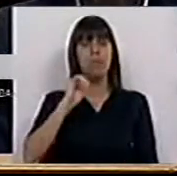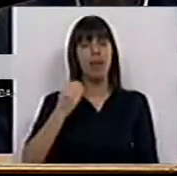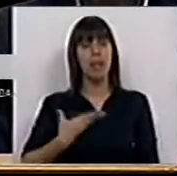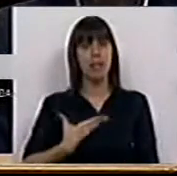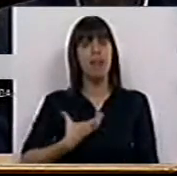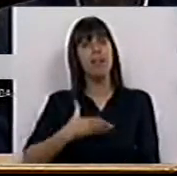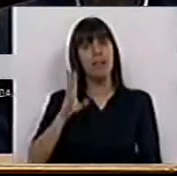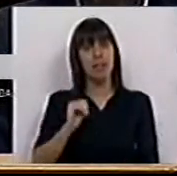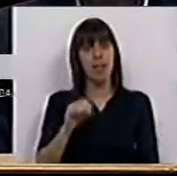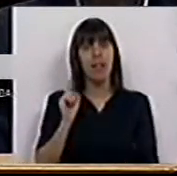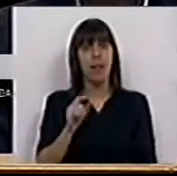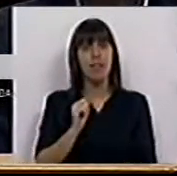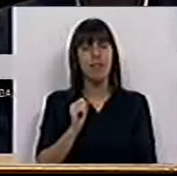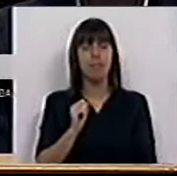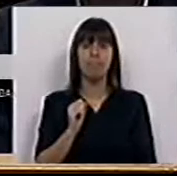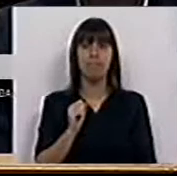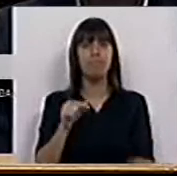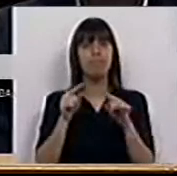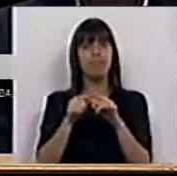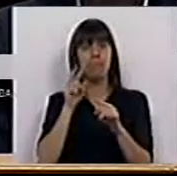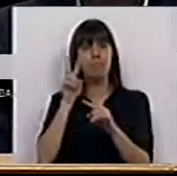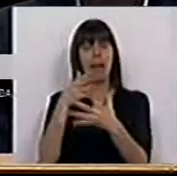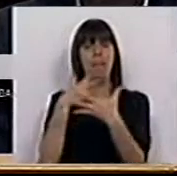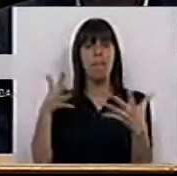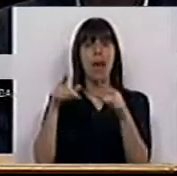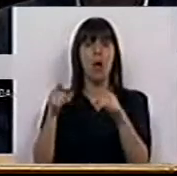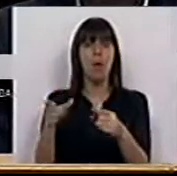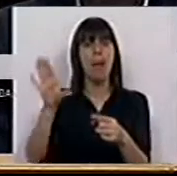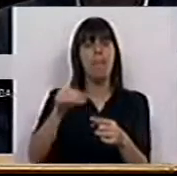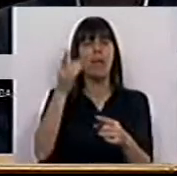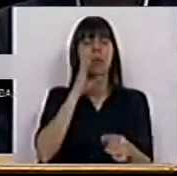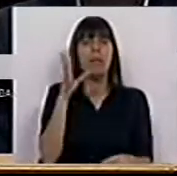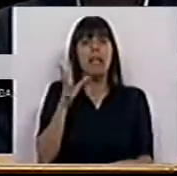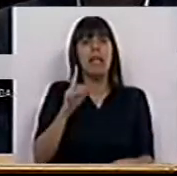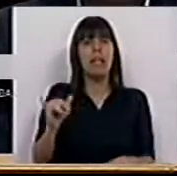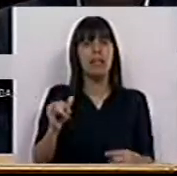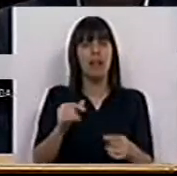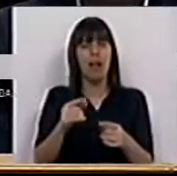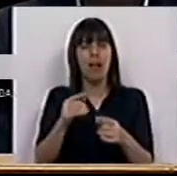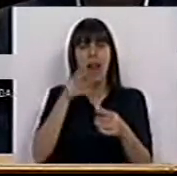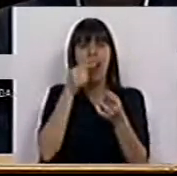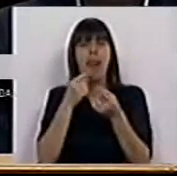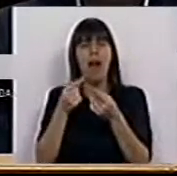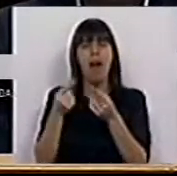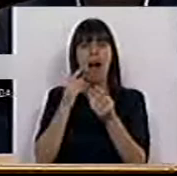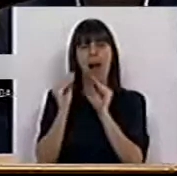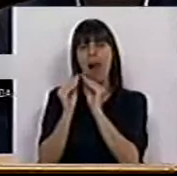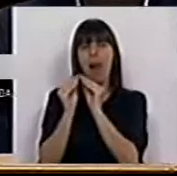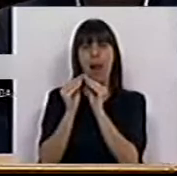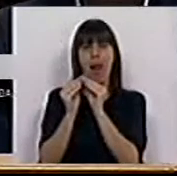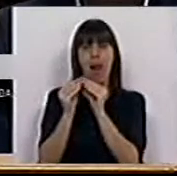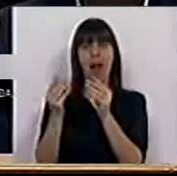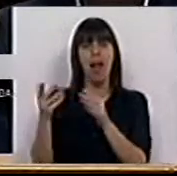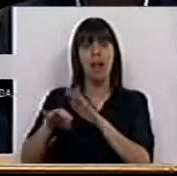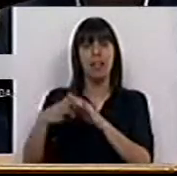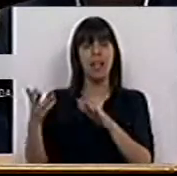PSD e pelo CDS é, aos olhos da maioria, mais uma tentativa de assédio e de namoro que a direita faz e